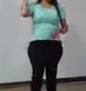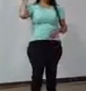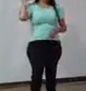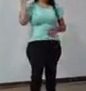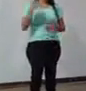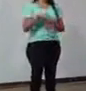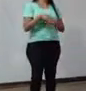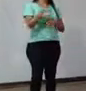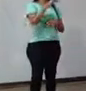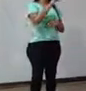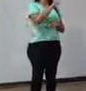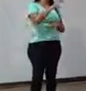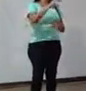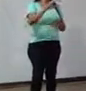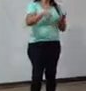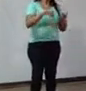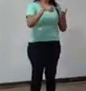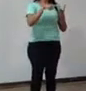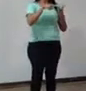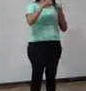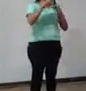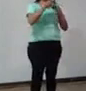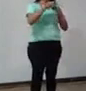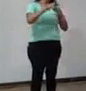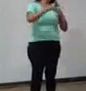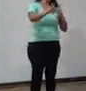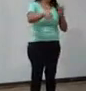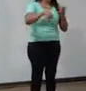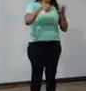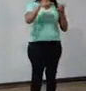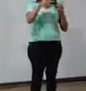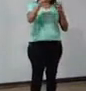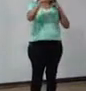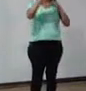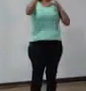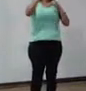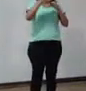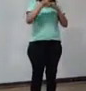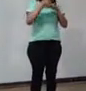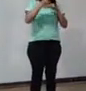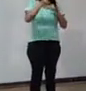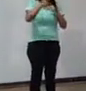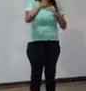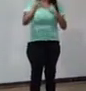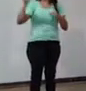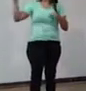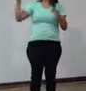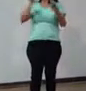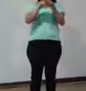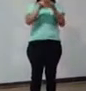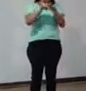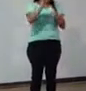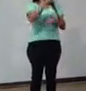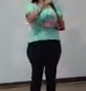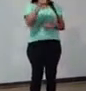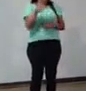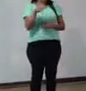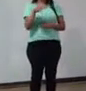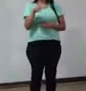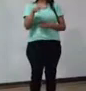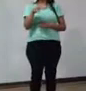mestrado, doutorado, e ser pós-doutorado, orientando. Professora já na Unicinos.